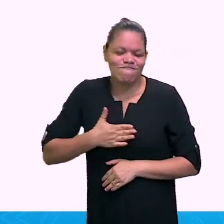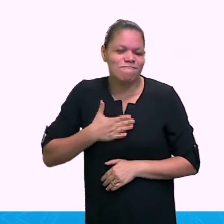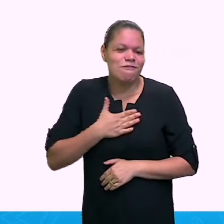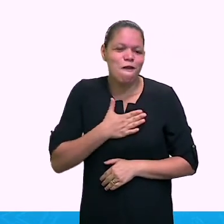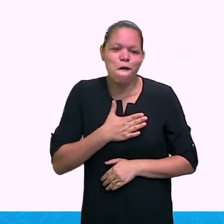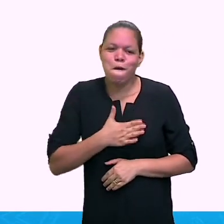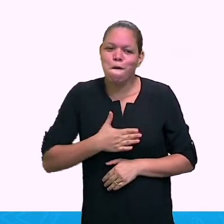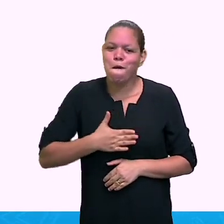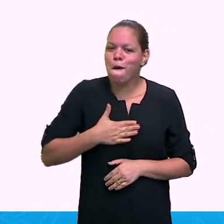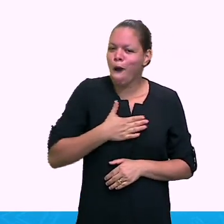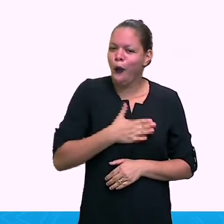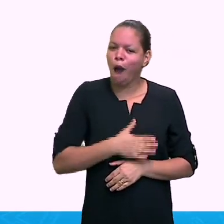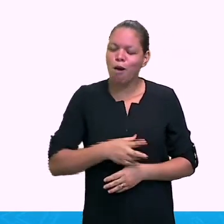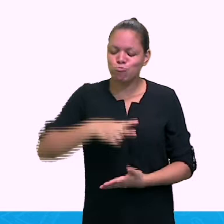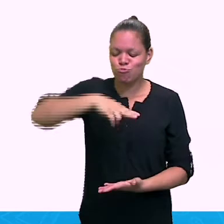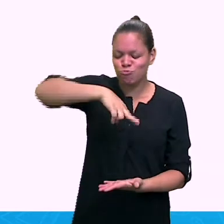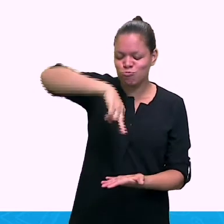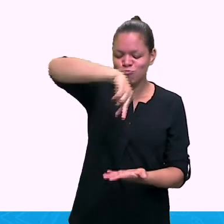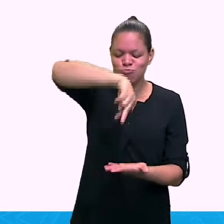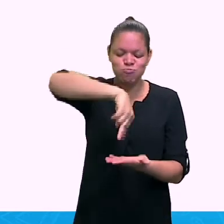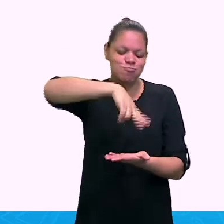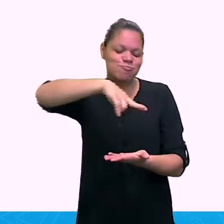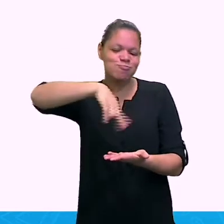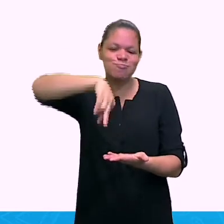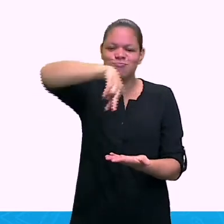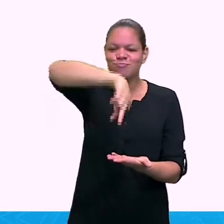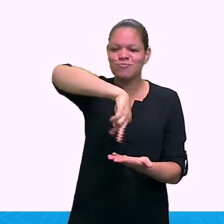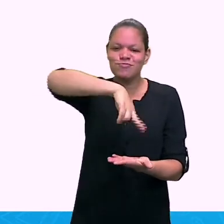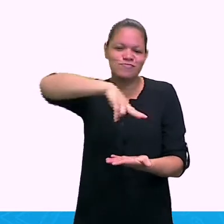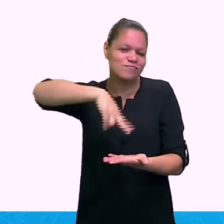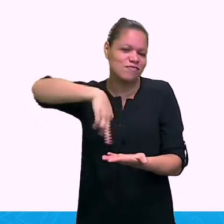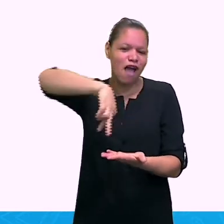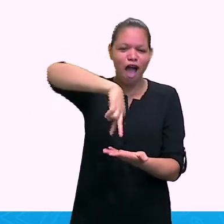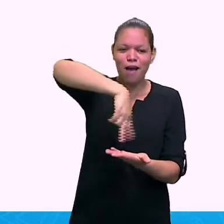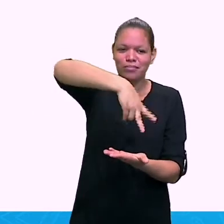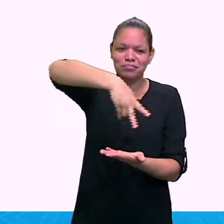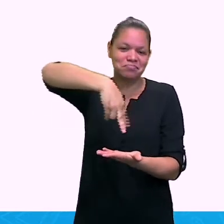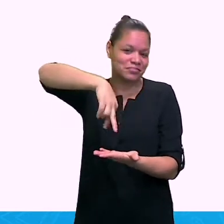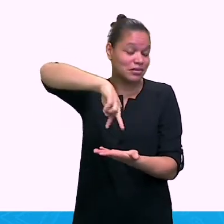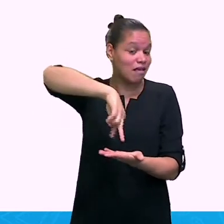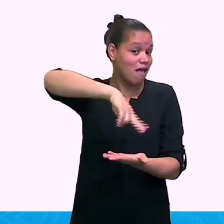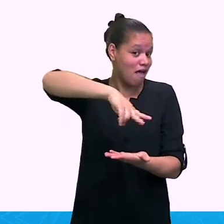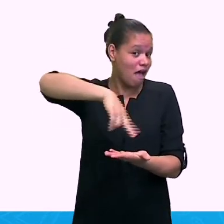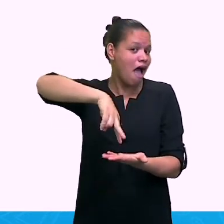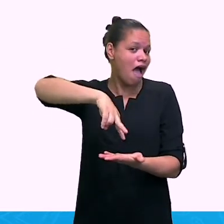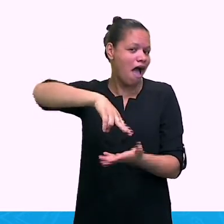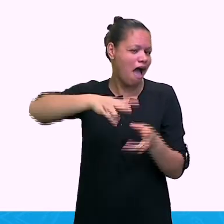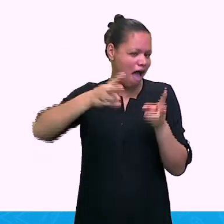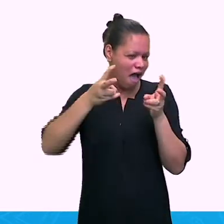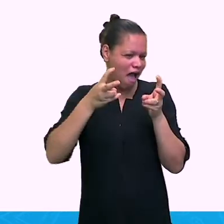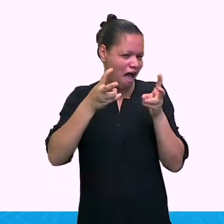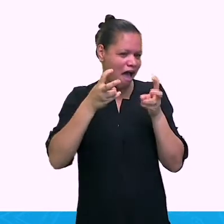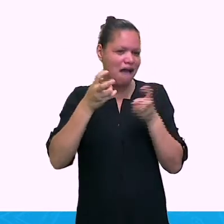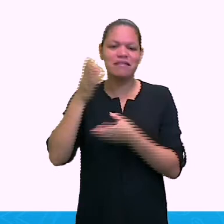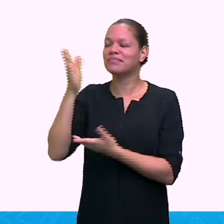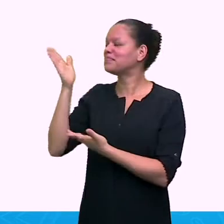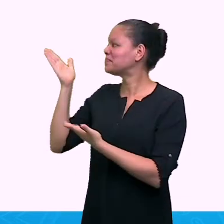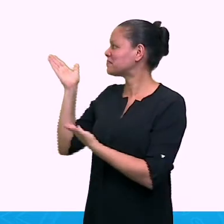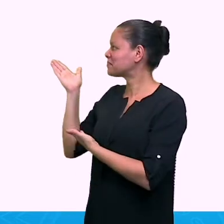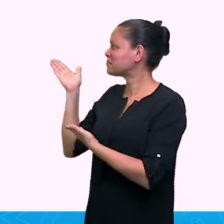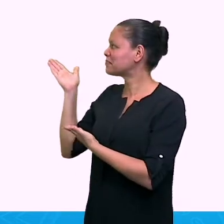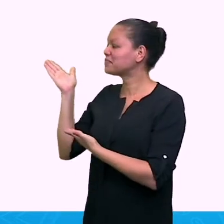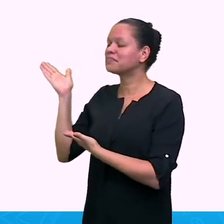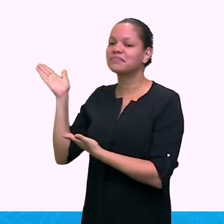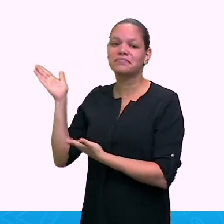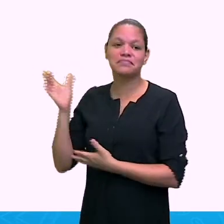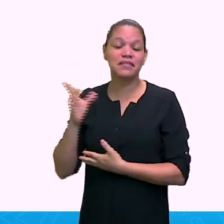Olha aqui o ing aqui. I love dancing. Né? Observar aí a mulher dançando. Aqui